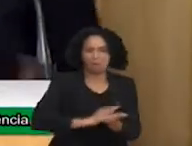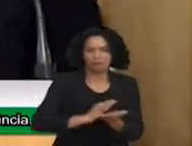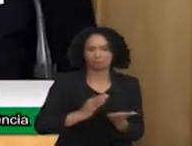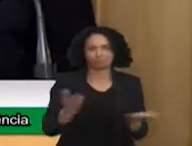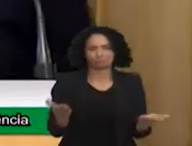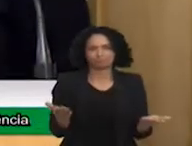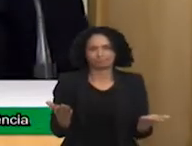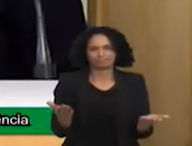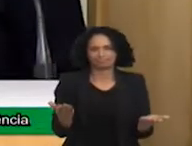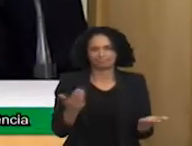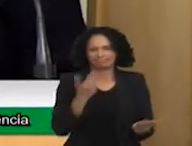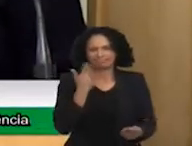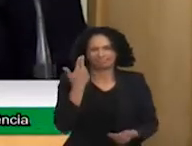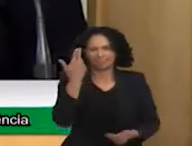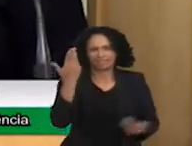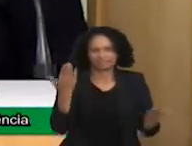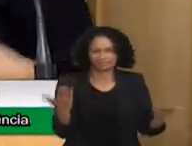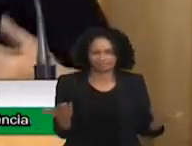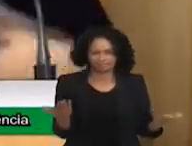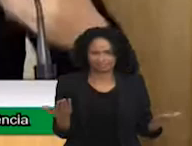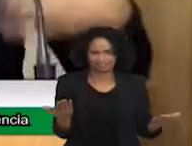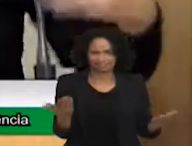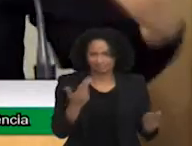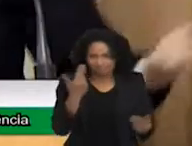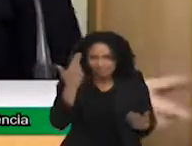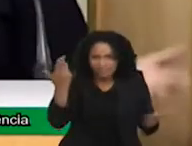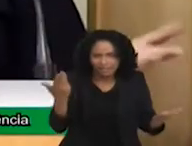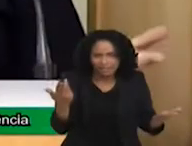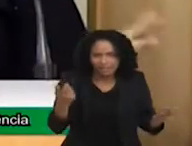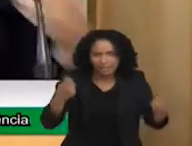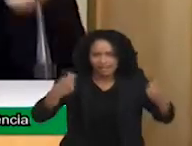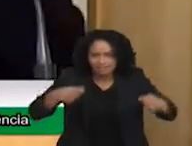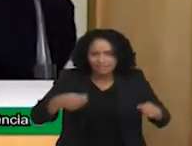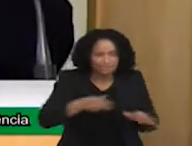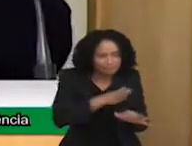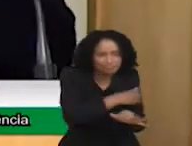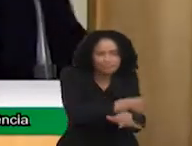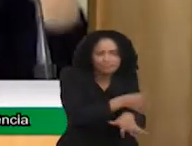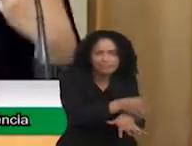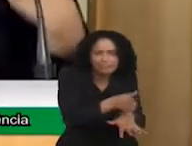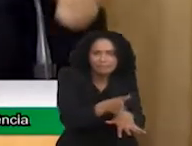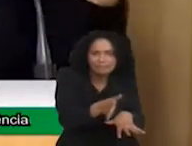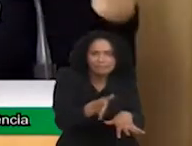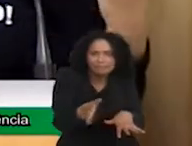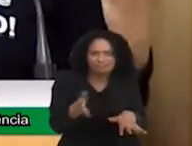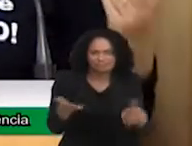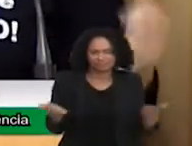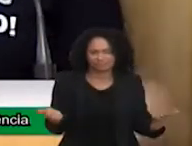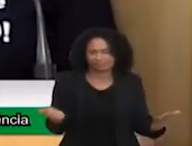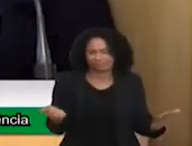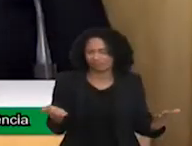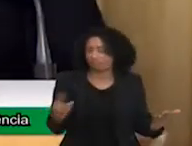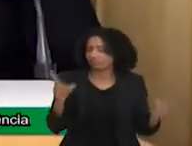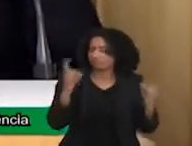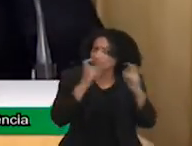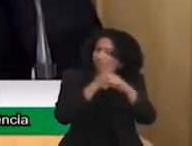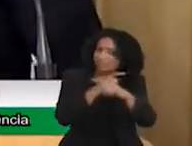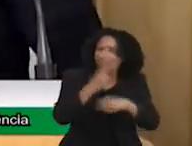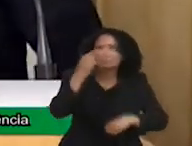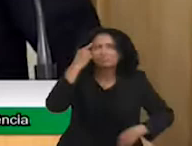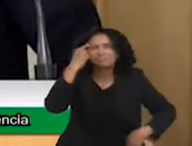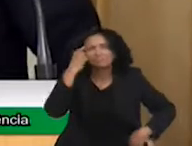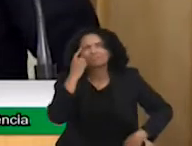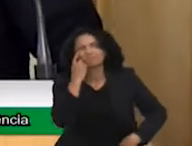você não tem como fazer isso. Você tem que segmentar. E como a gente pode, então, pensar e ver